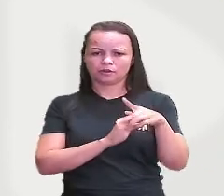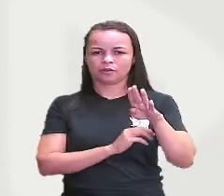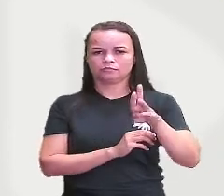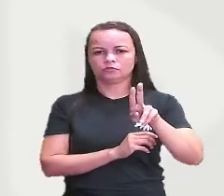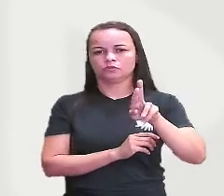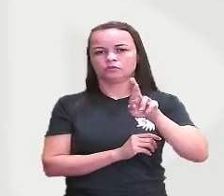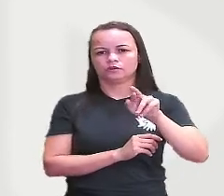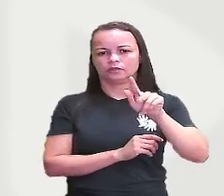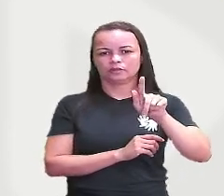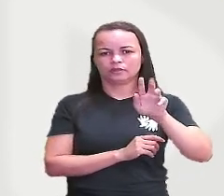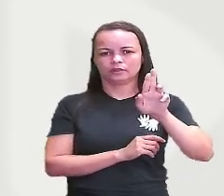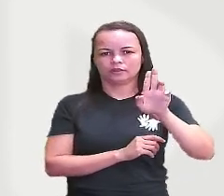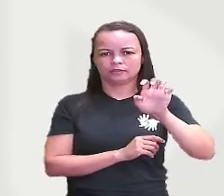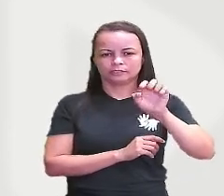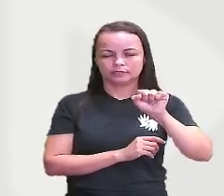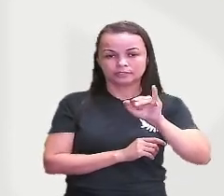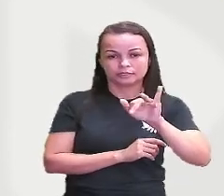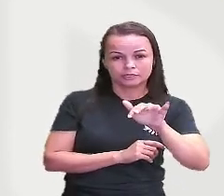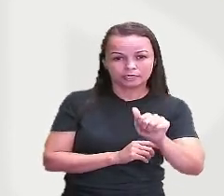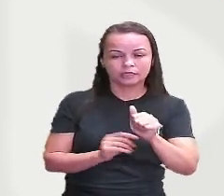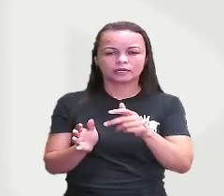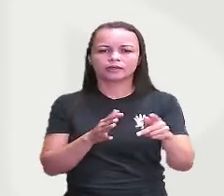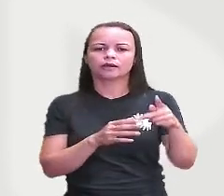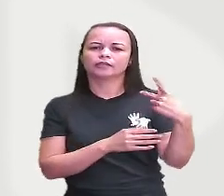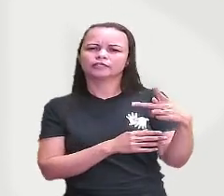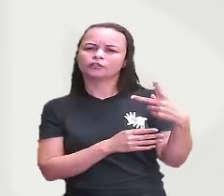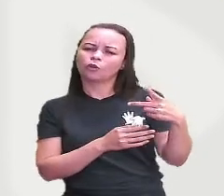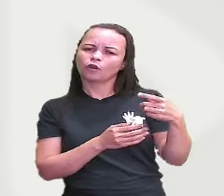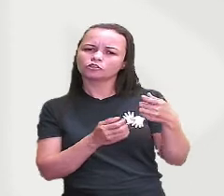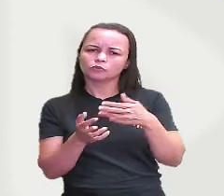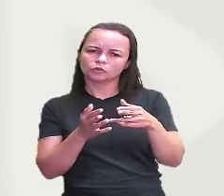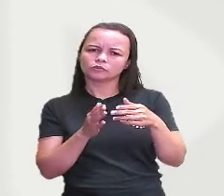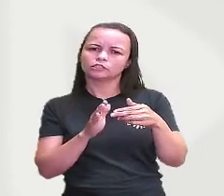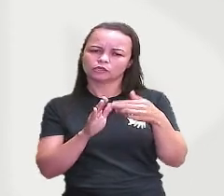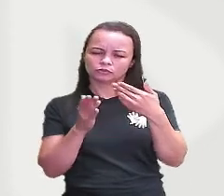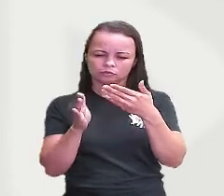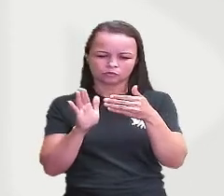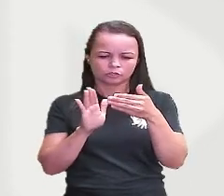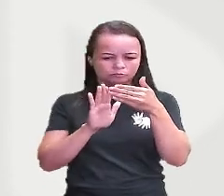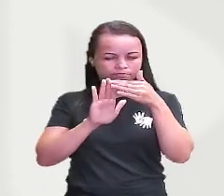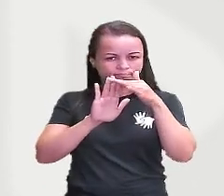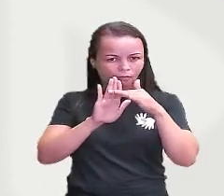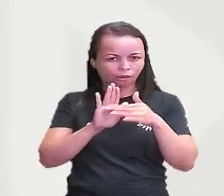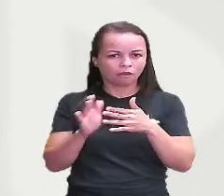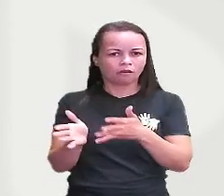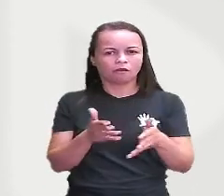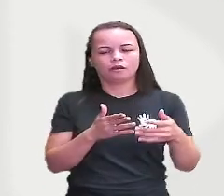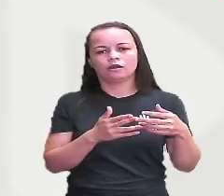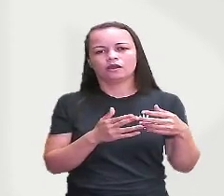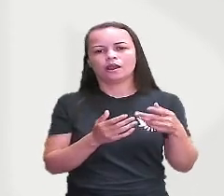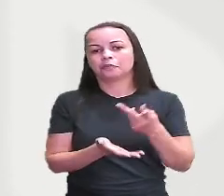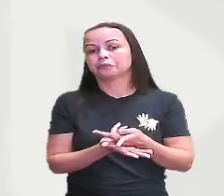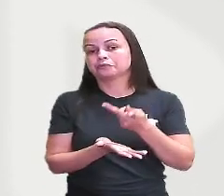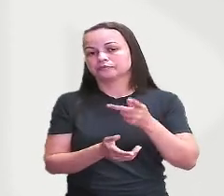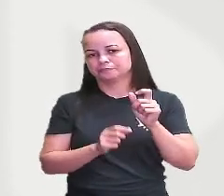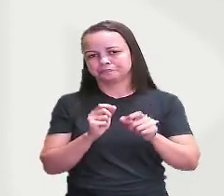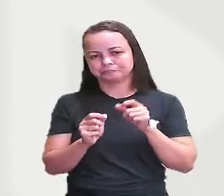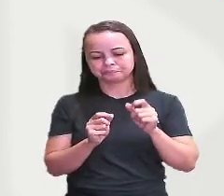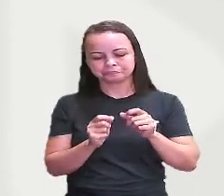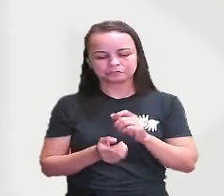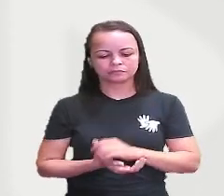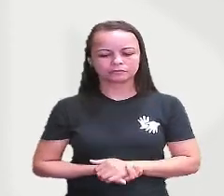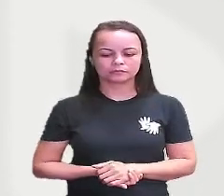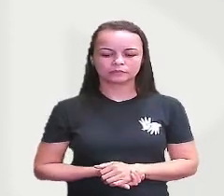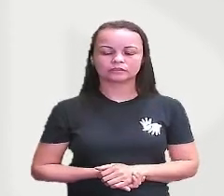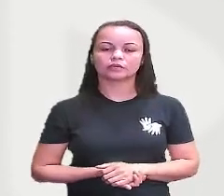era quem correspondia aos seus interesses aí o que é acontece há a